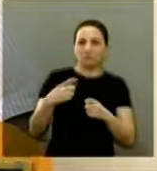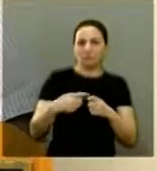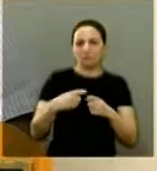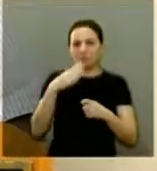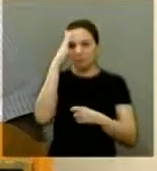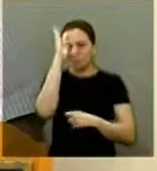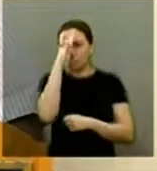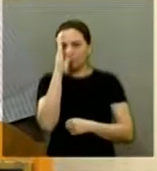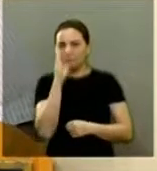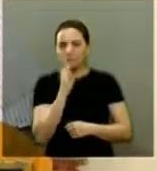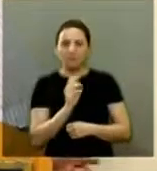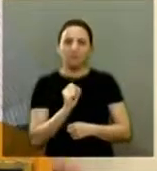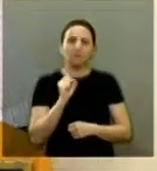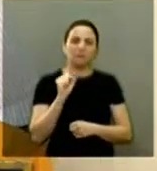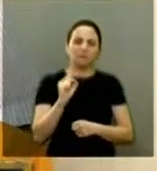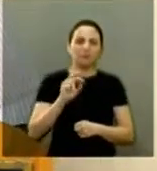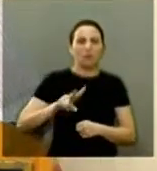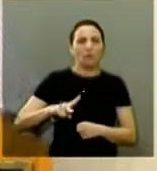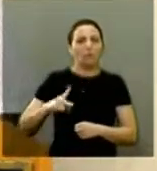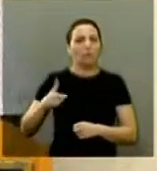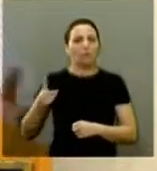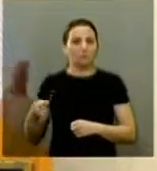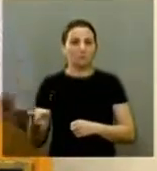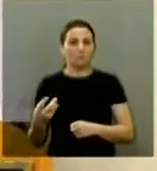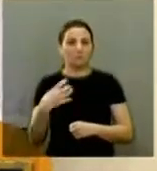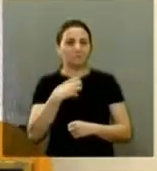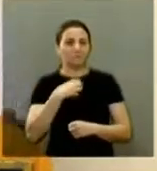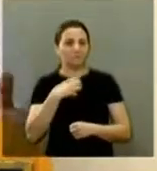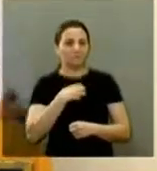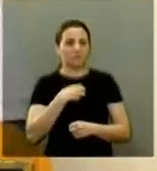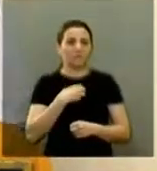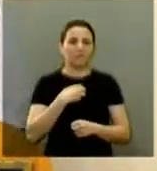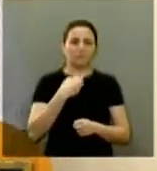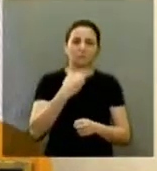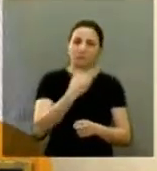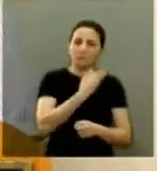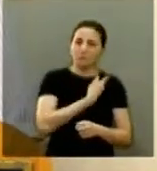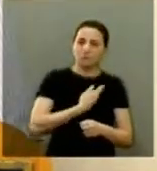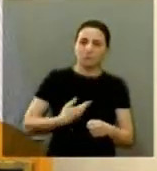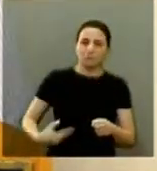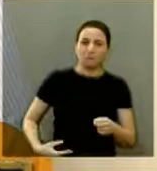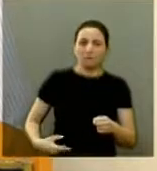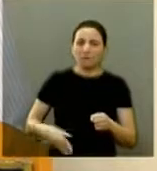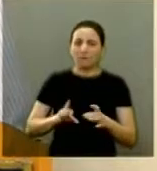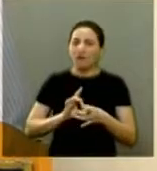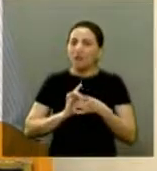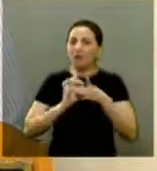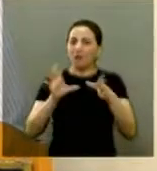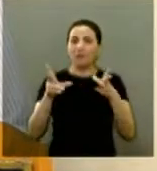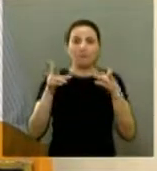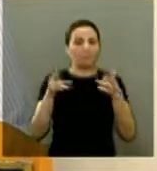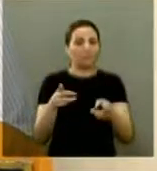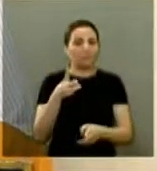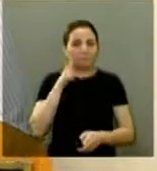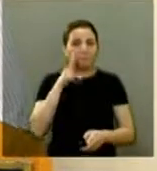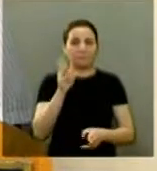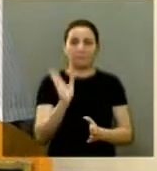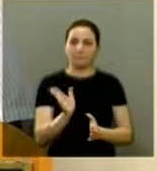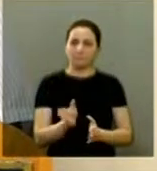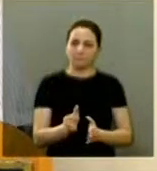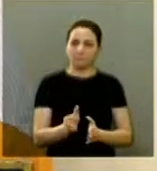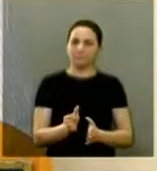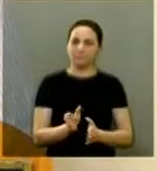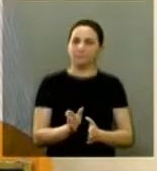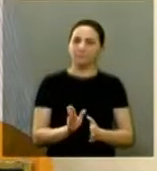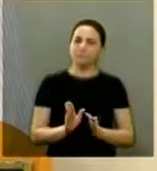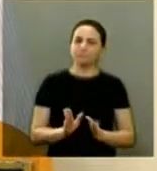brasileiras se põe contra esse tipo de modelo de impunidade que nós temos hoje será